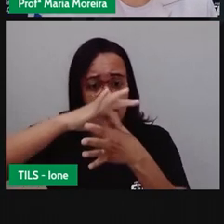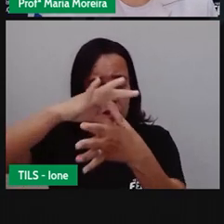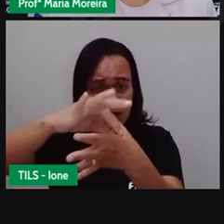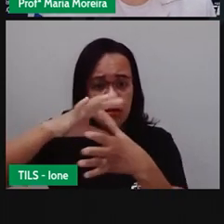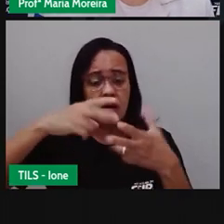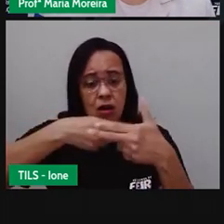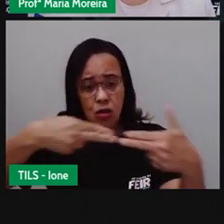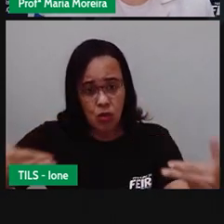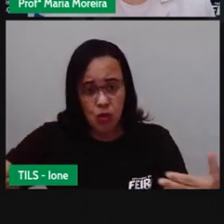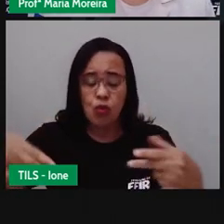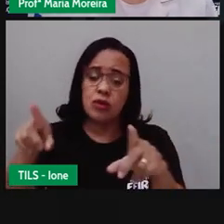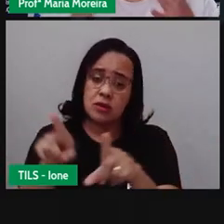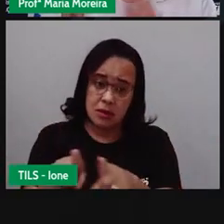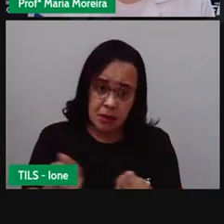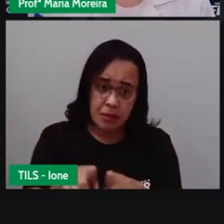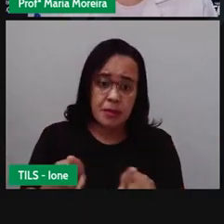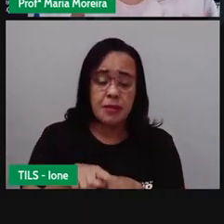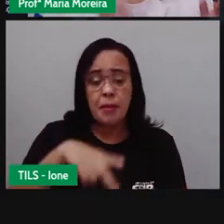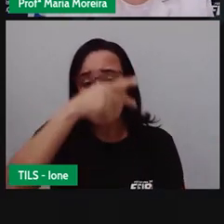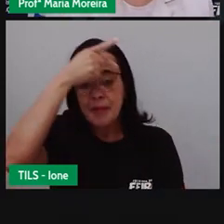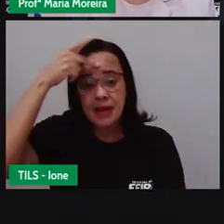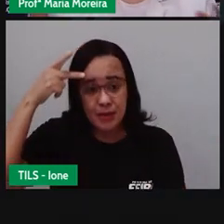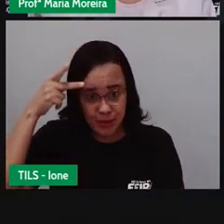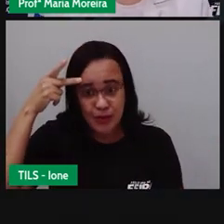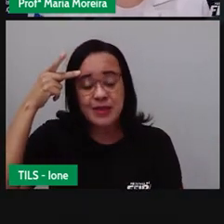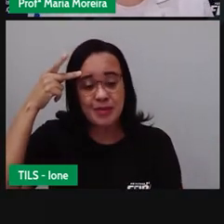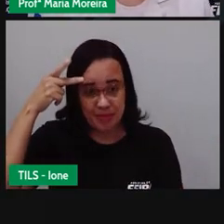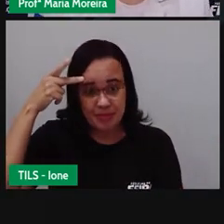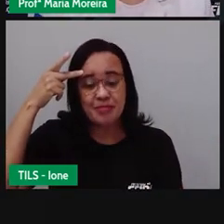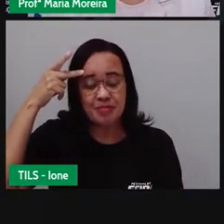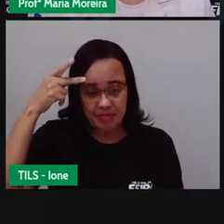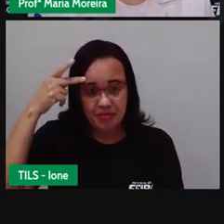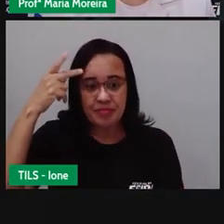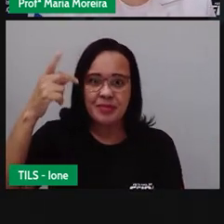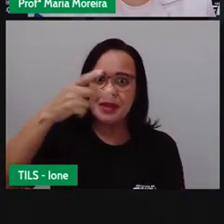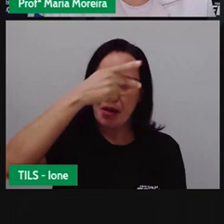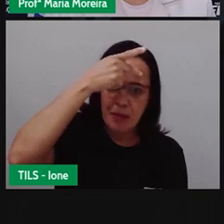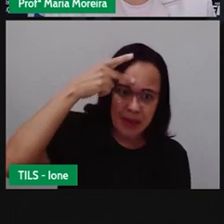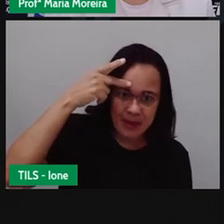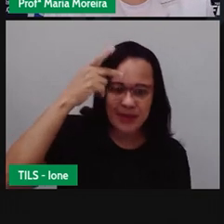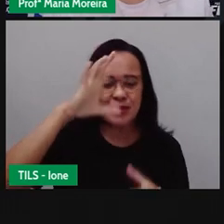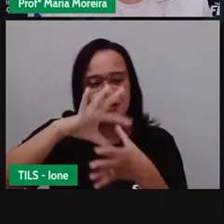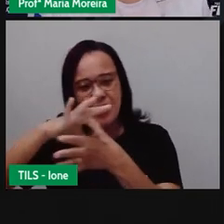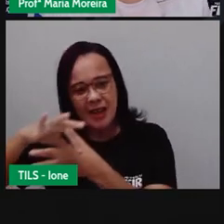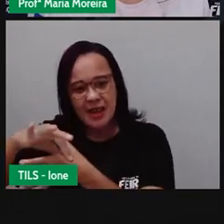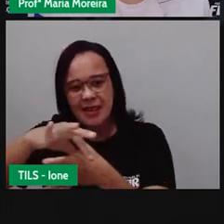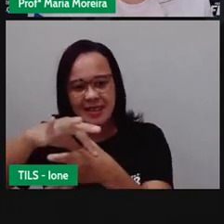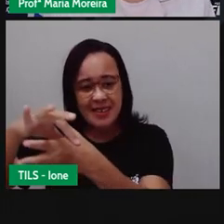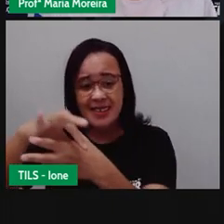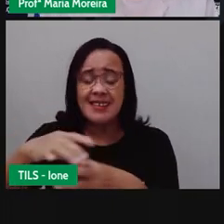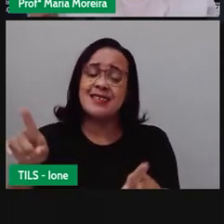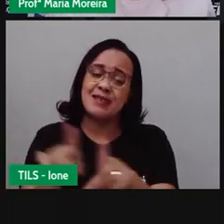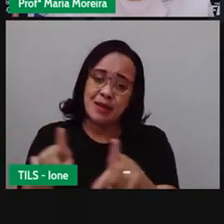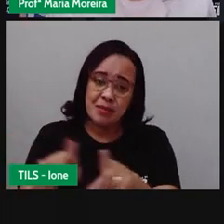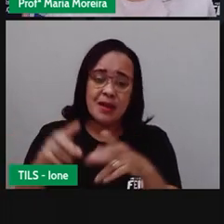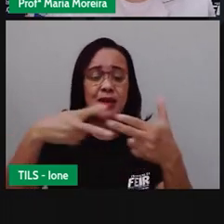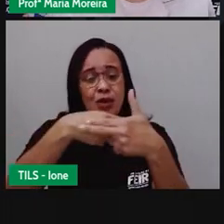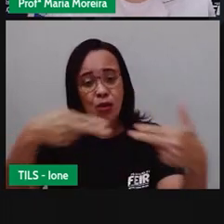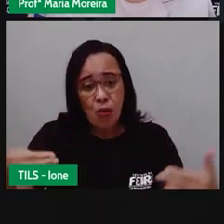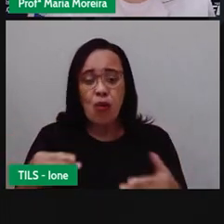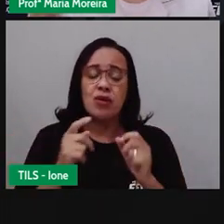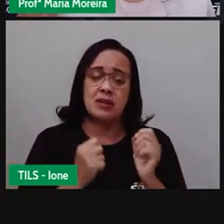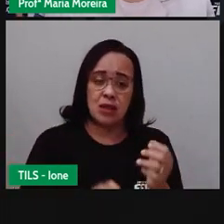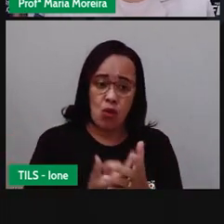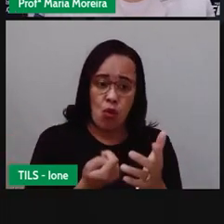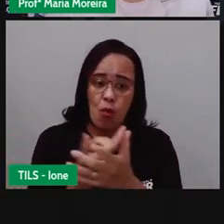Perceberam que os transportes são sempre, olha, você pode levar mercadoria, pessoa, mercadoria e pessoa. Porque existem possibilidades onde não vai ter